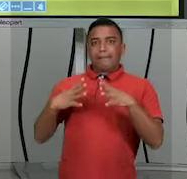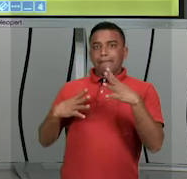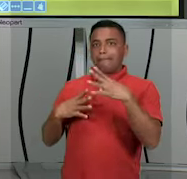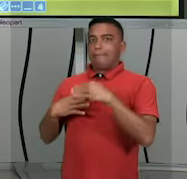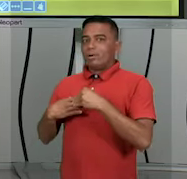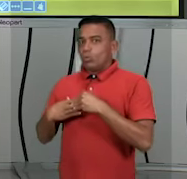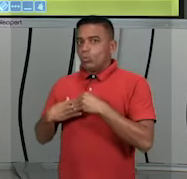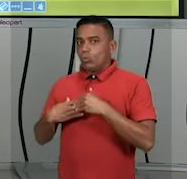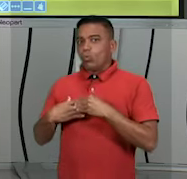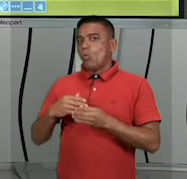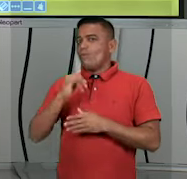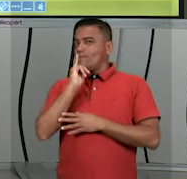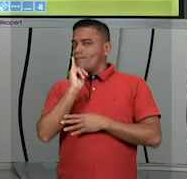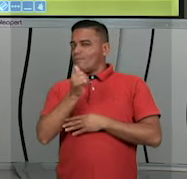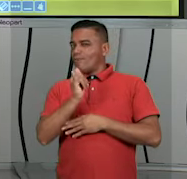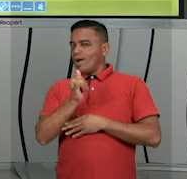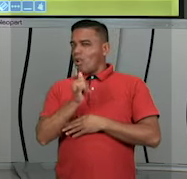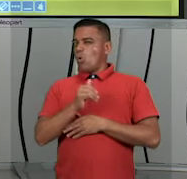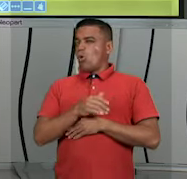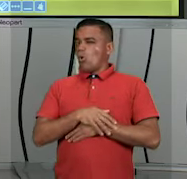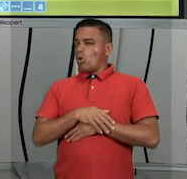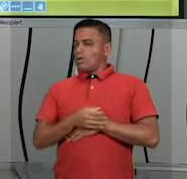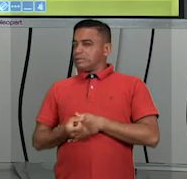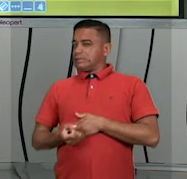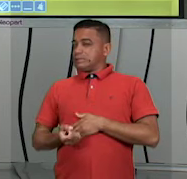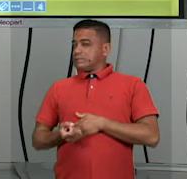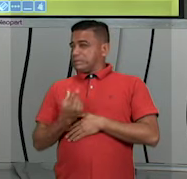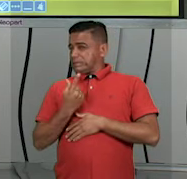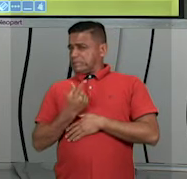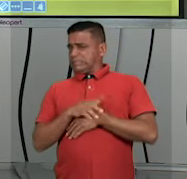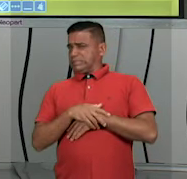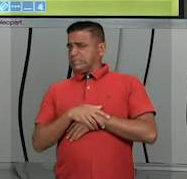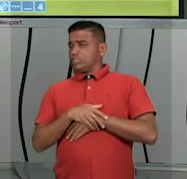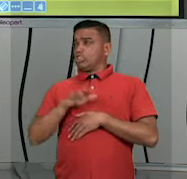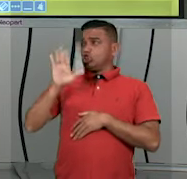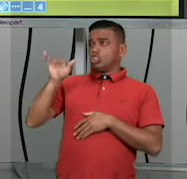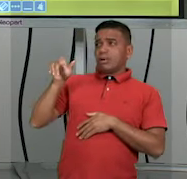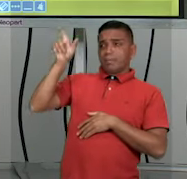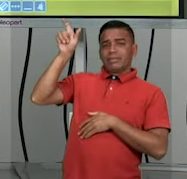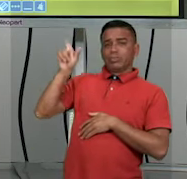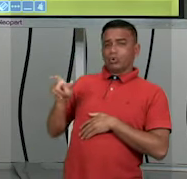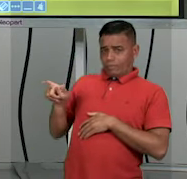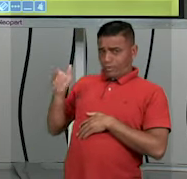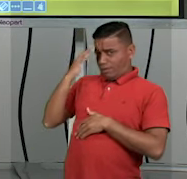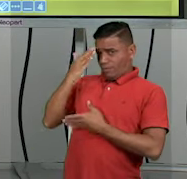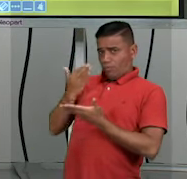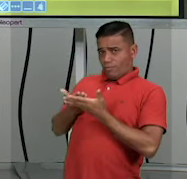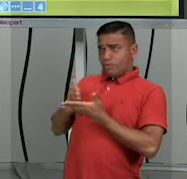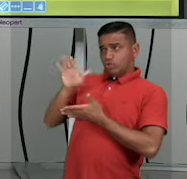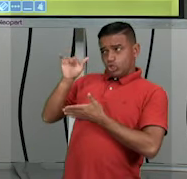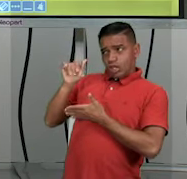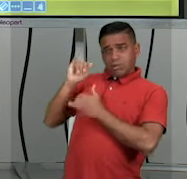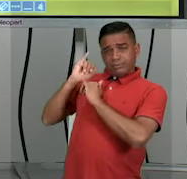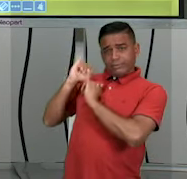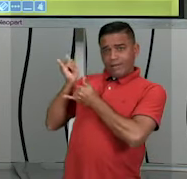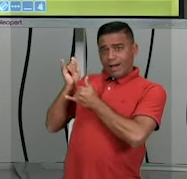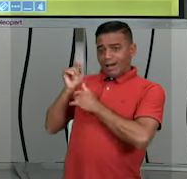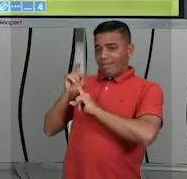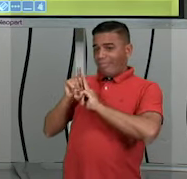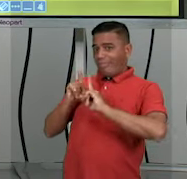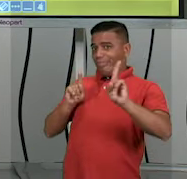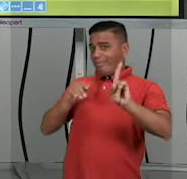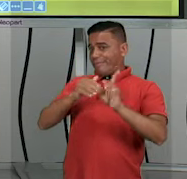te disse alguma coisa que você achou estranha, procure um adulto, se afaste dessa pessoa e